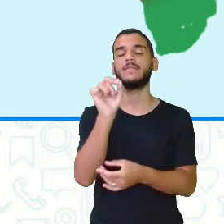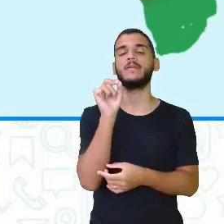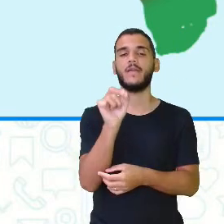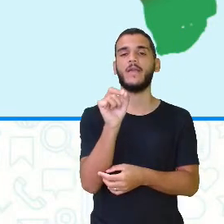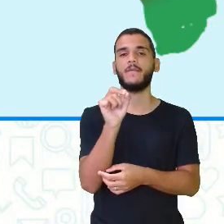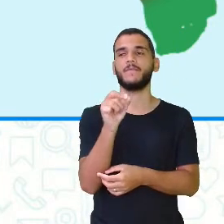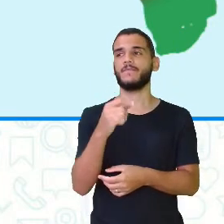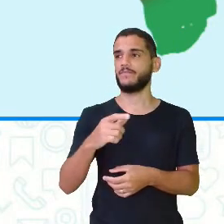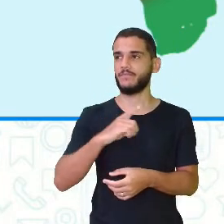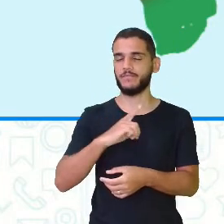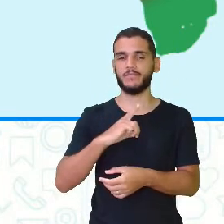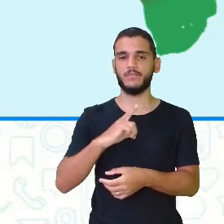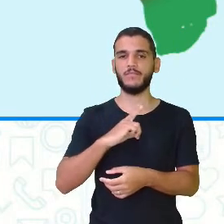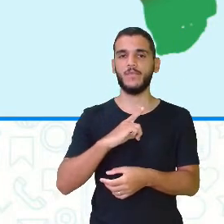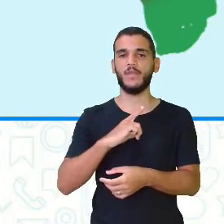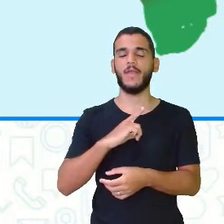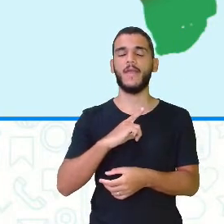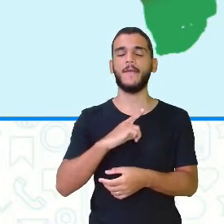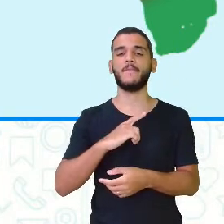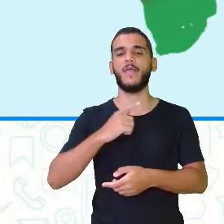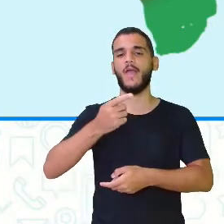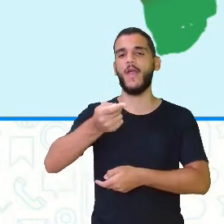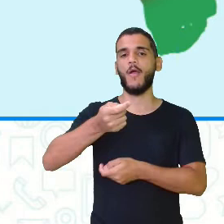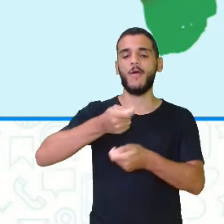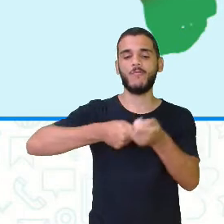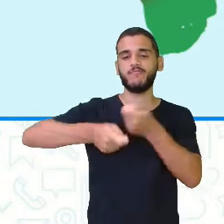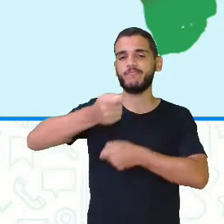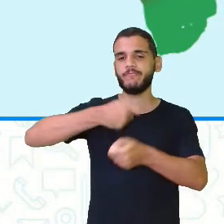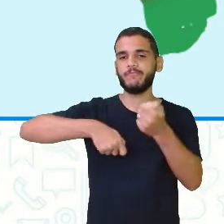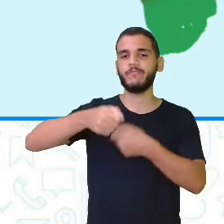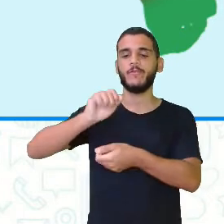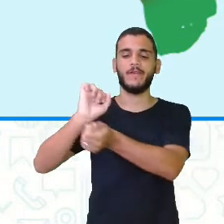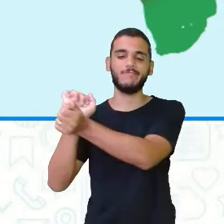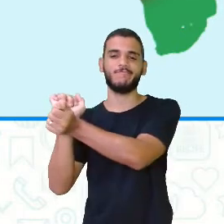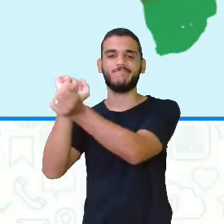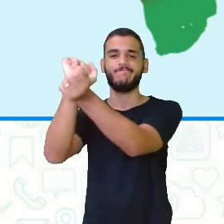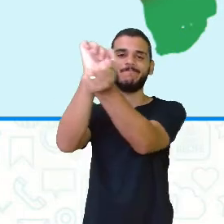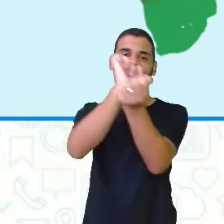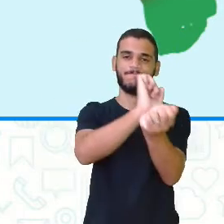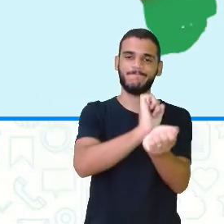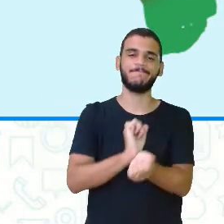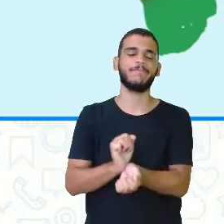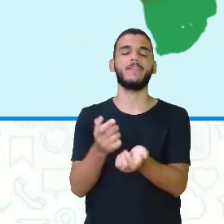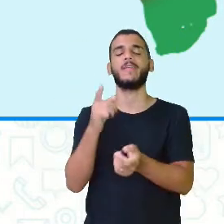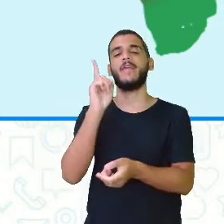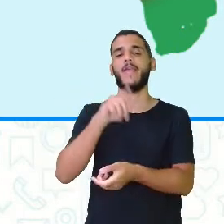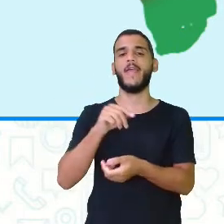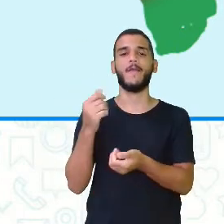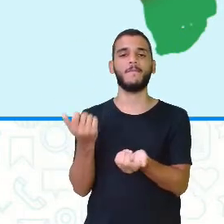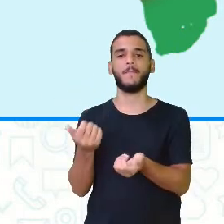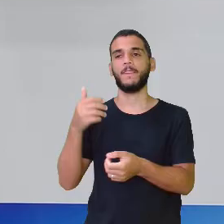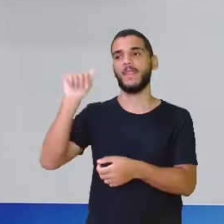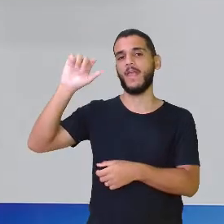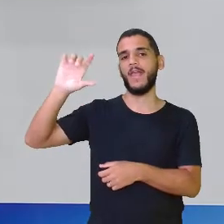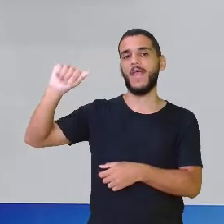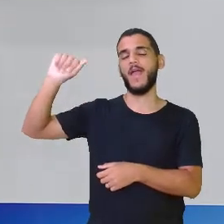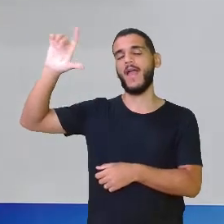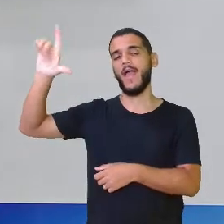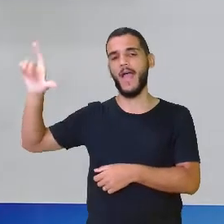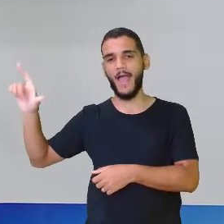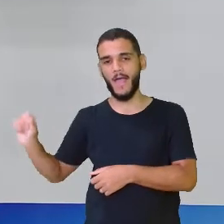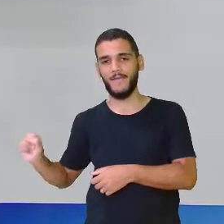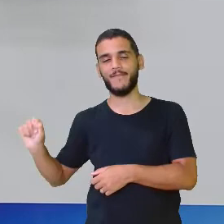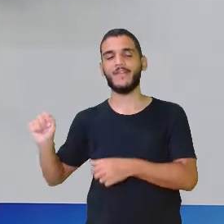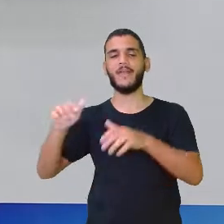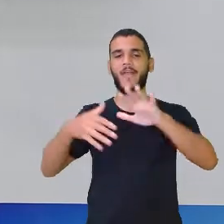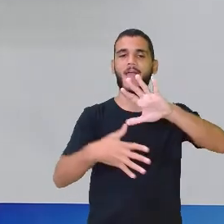triangular, que é em formato de triângulo, de escravos africanos no Oceano Atlântico, entre África, América e Europa. E